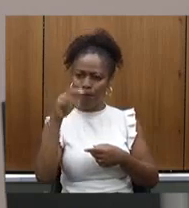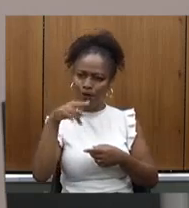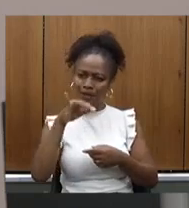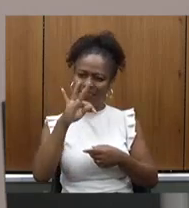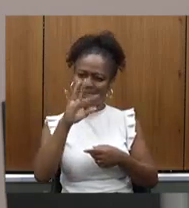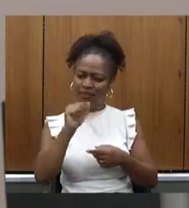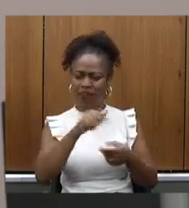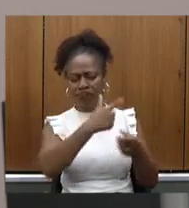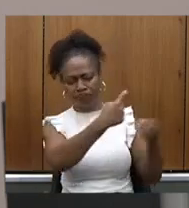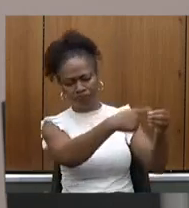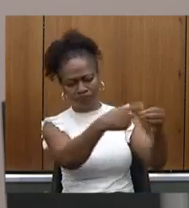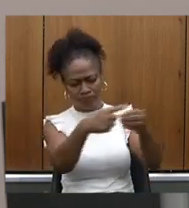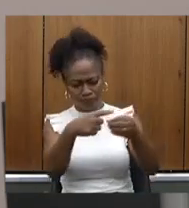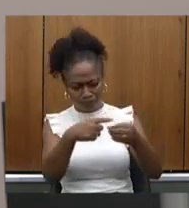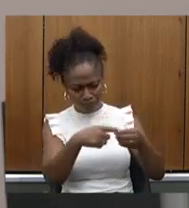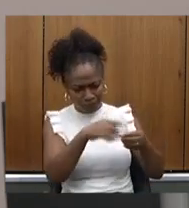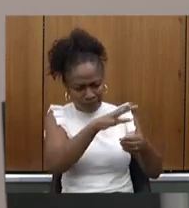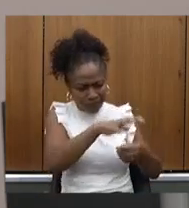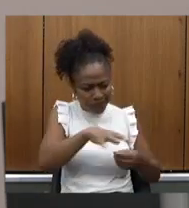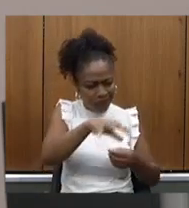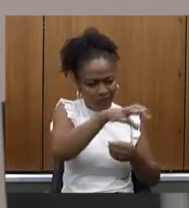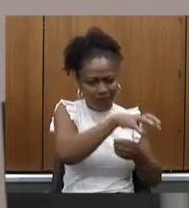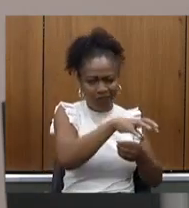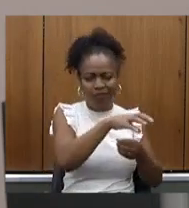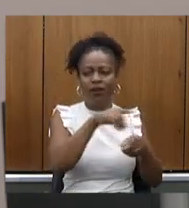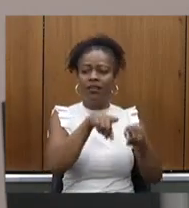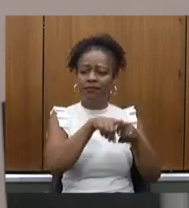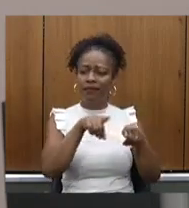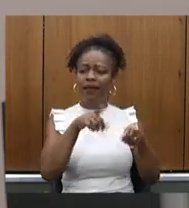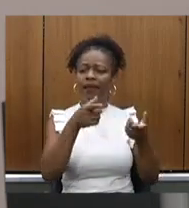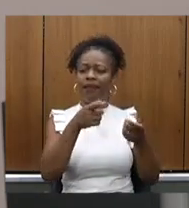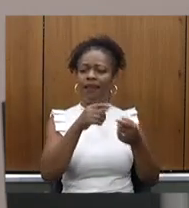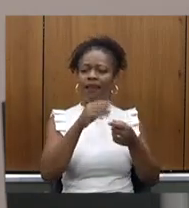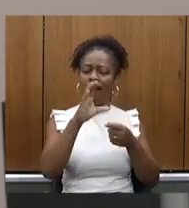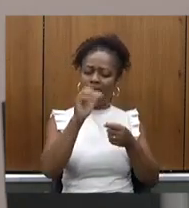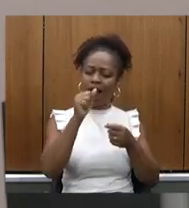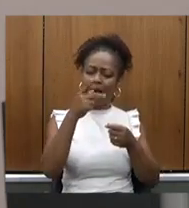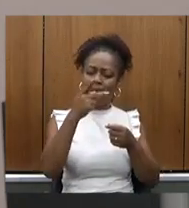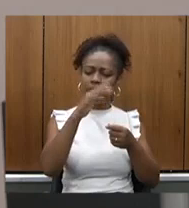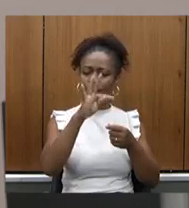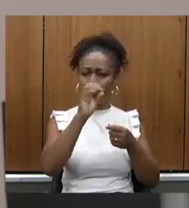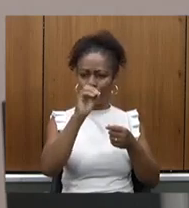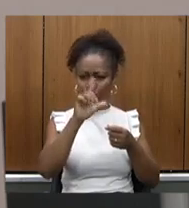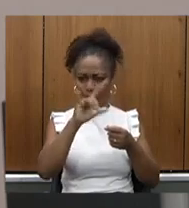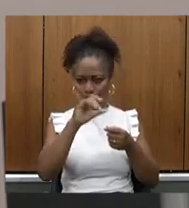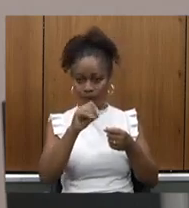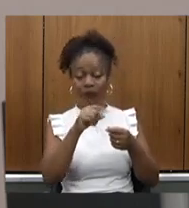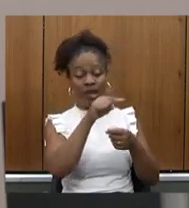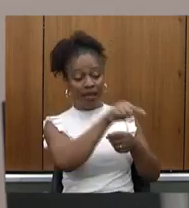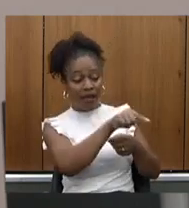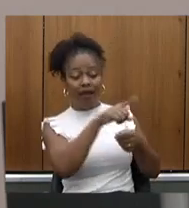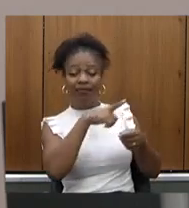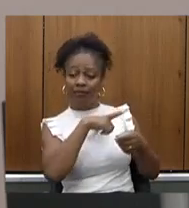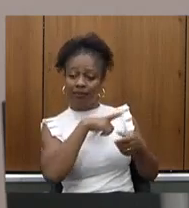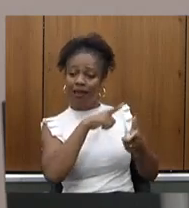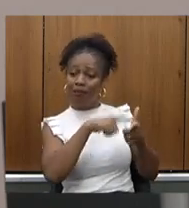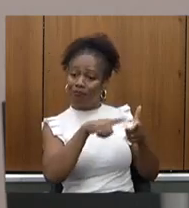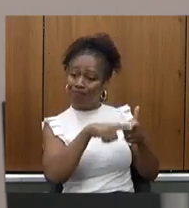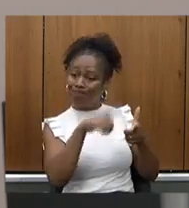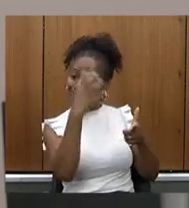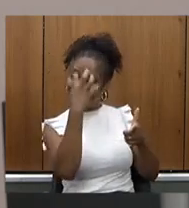Doresópolis Capitólio que é muito importante ali e Piuí também e nós temos ali um problema seríssimo